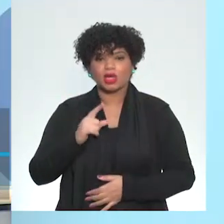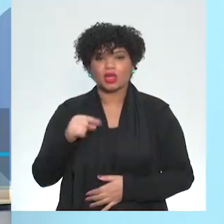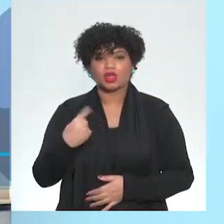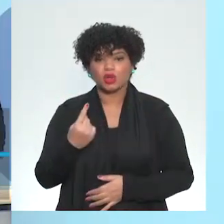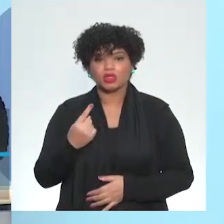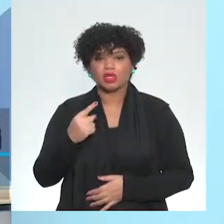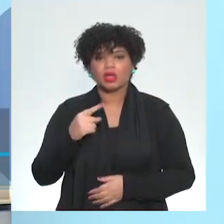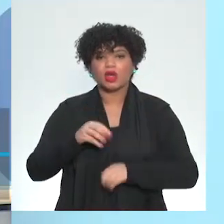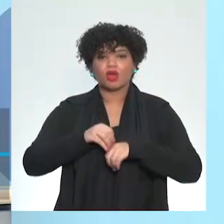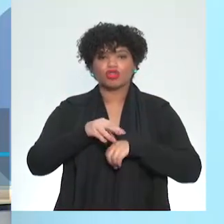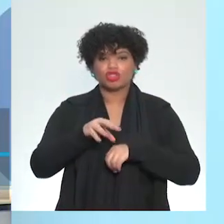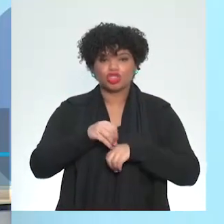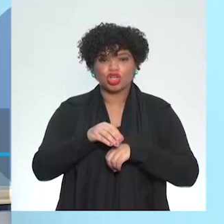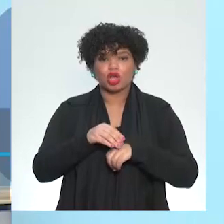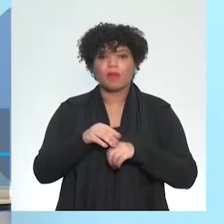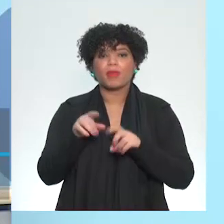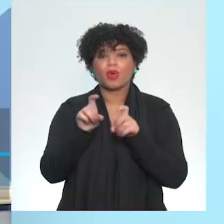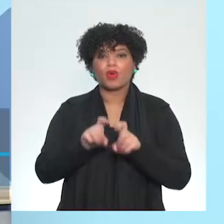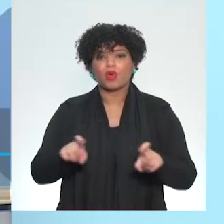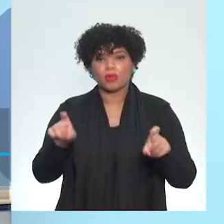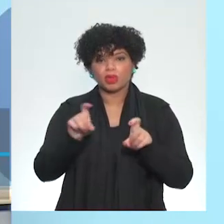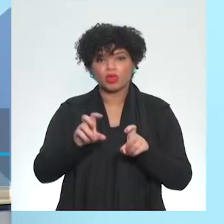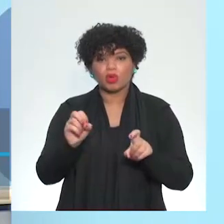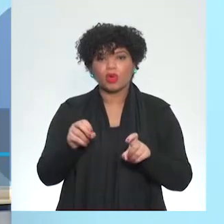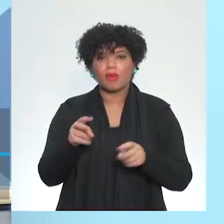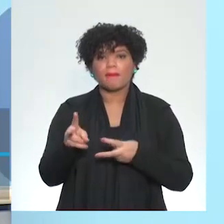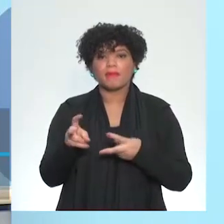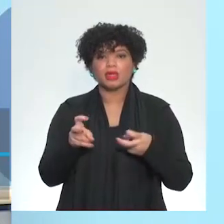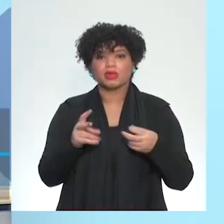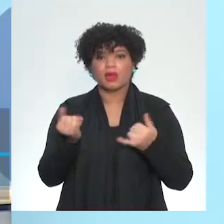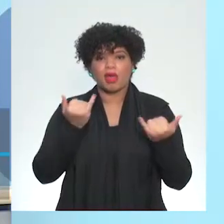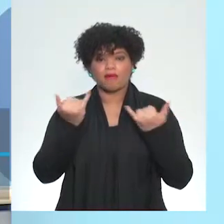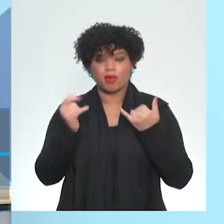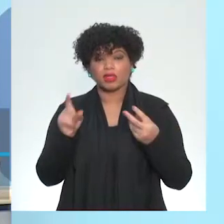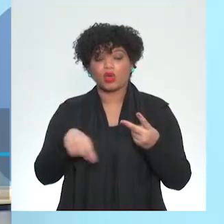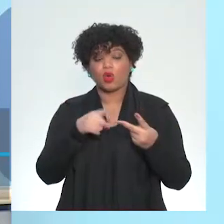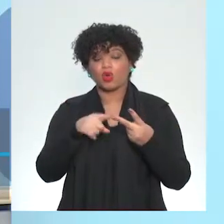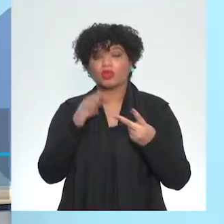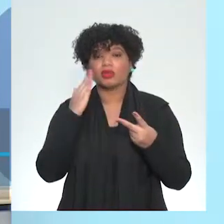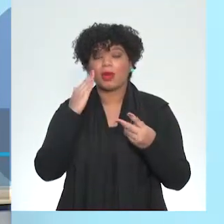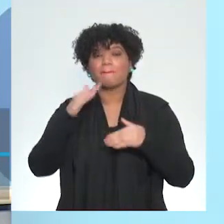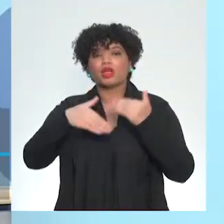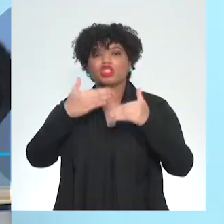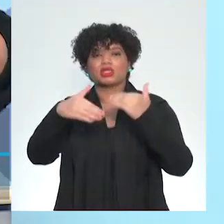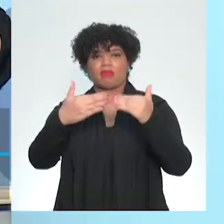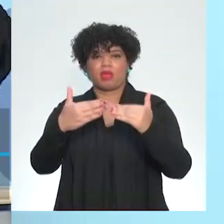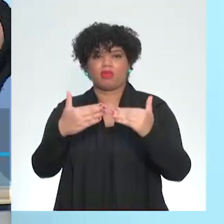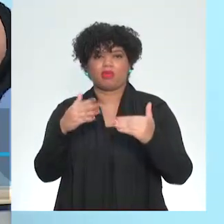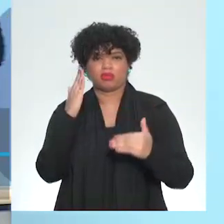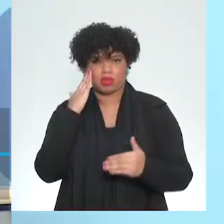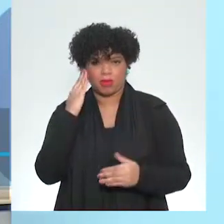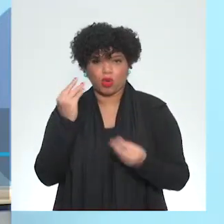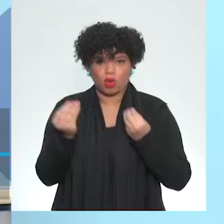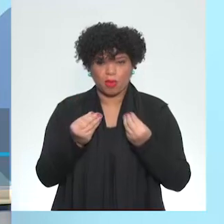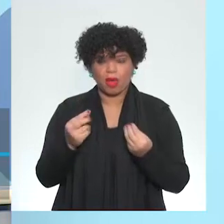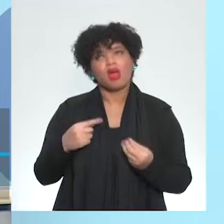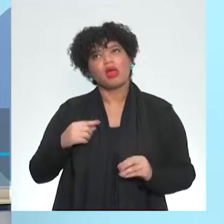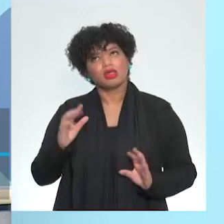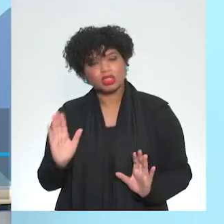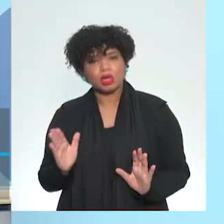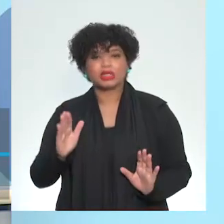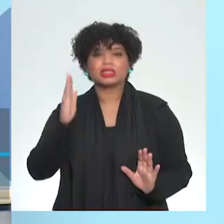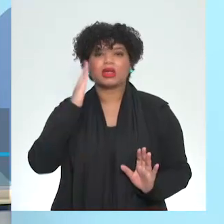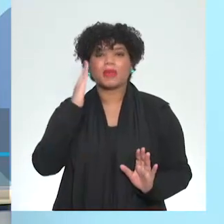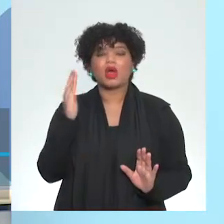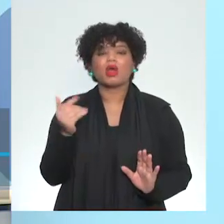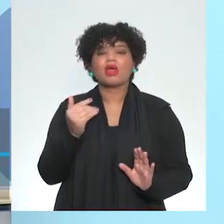que dar para o computador, ou ele tem que captar essa informação. A segunda é o processamento. Então, tá, eu deixei claro para ele